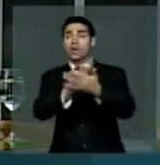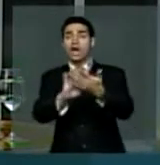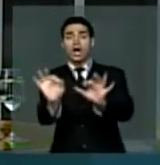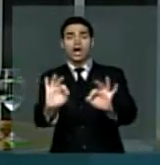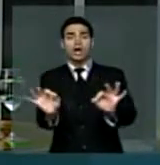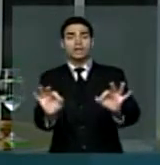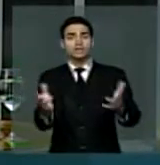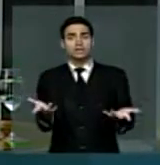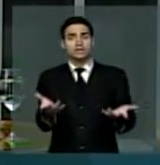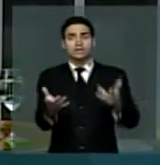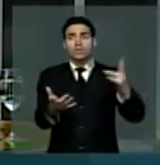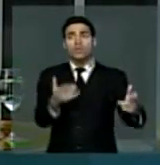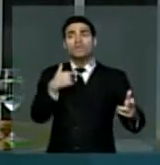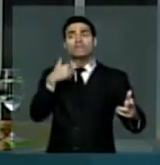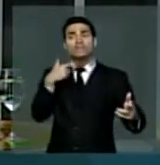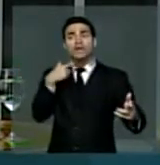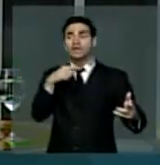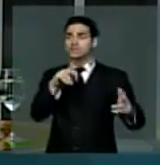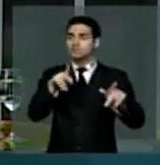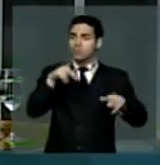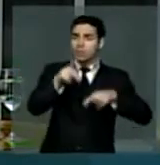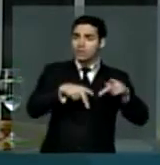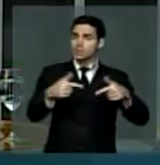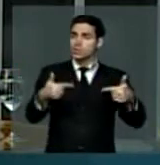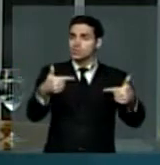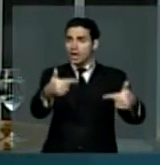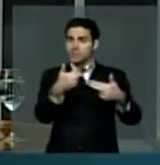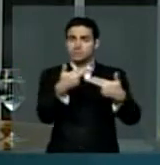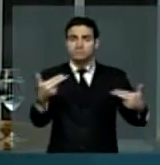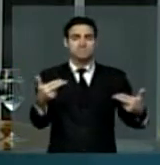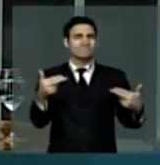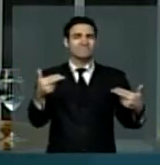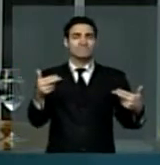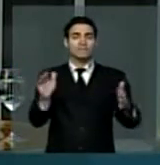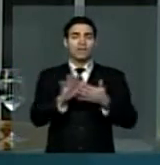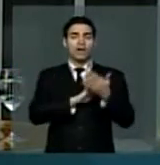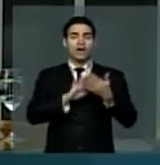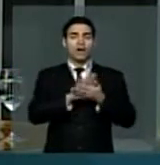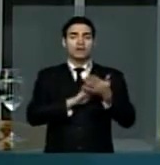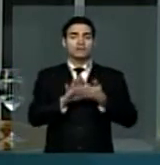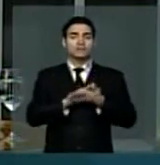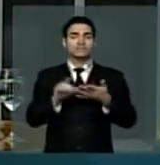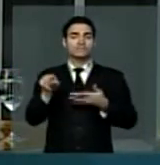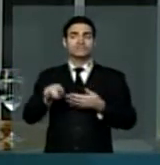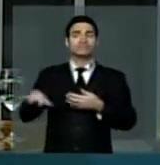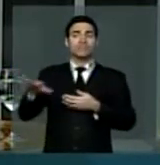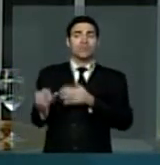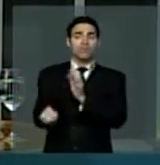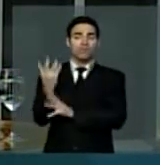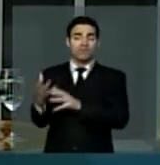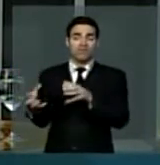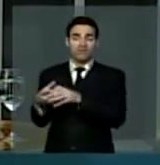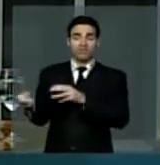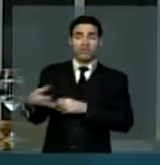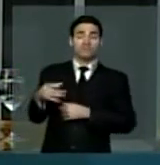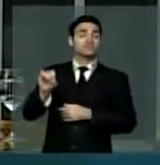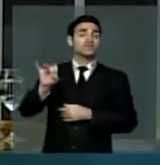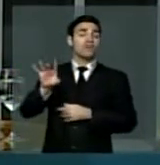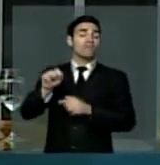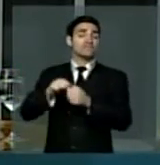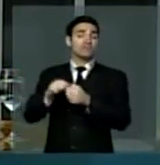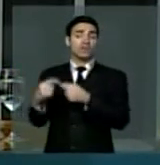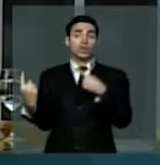concerne aos interesses da população. Apenas são contra o novo governo da Paraíba, do qual alguns